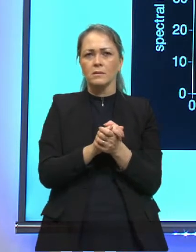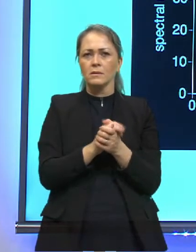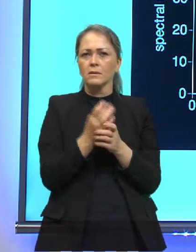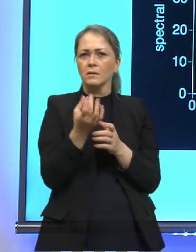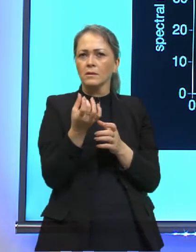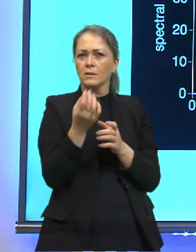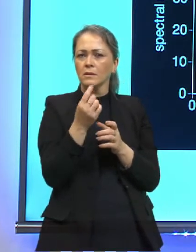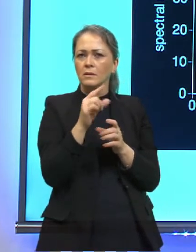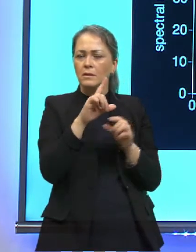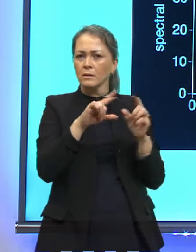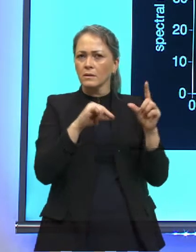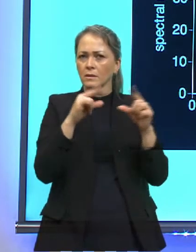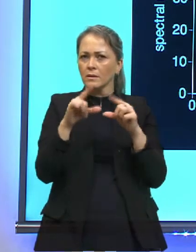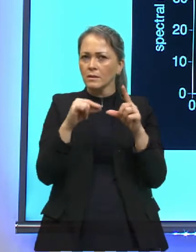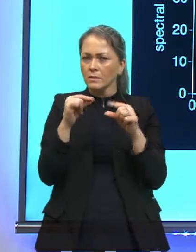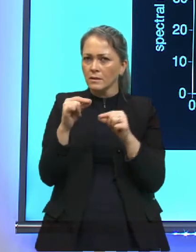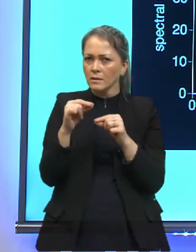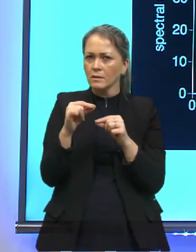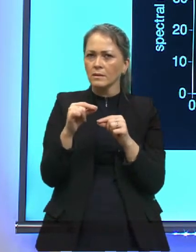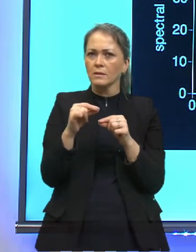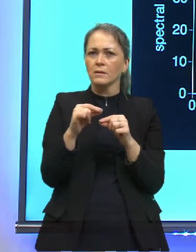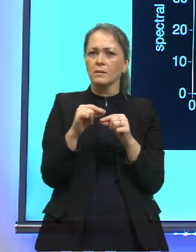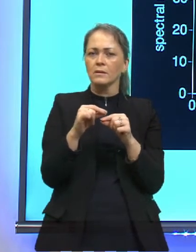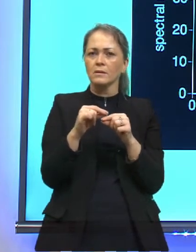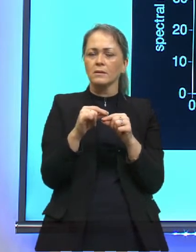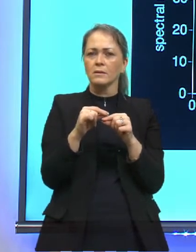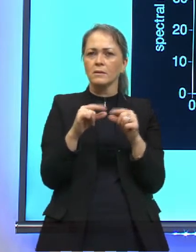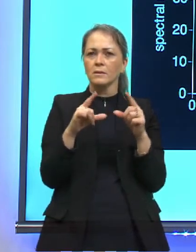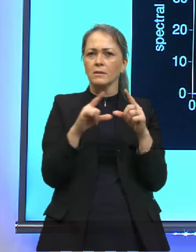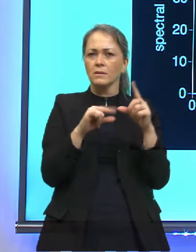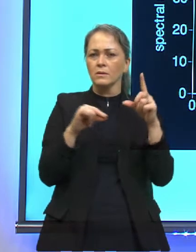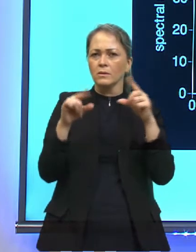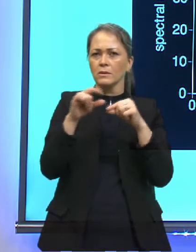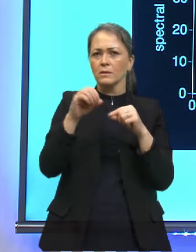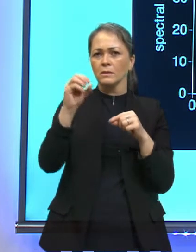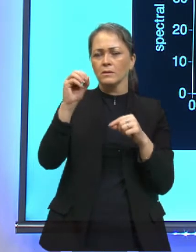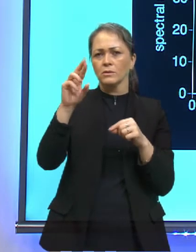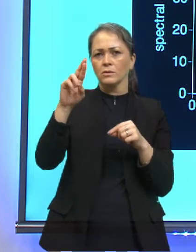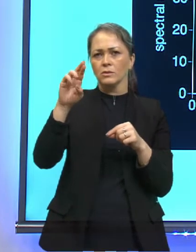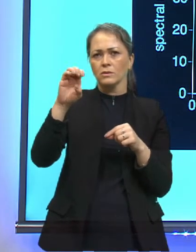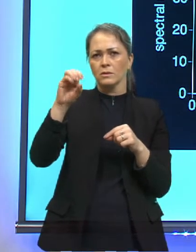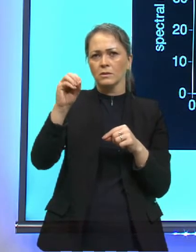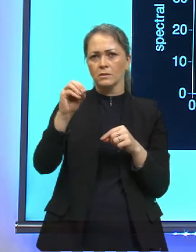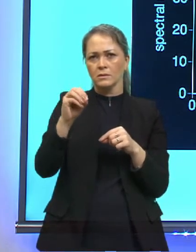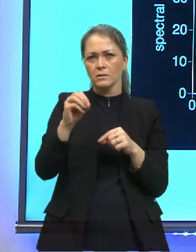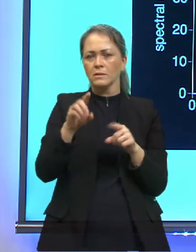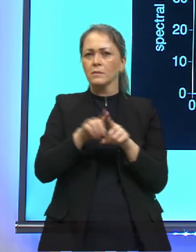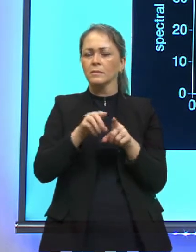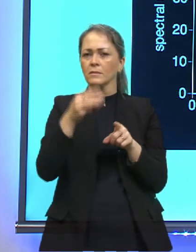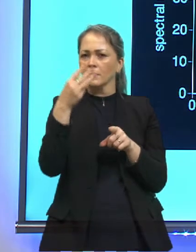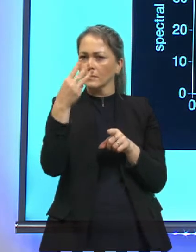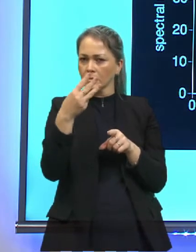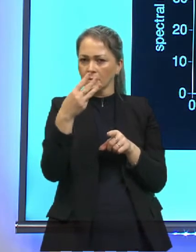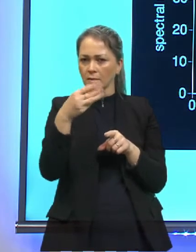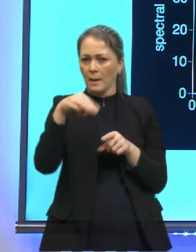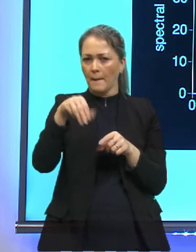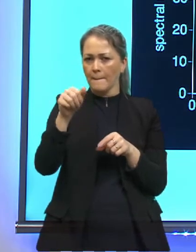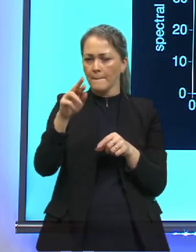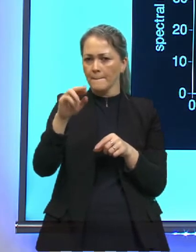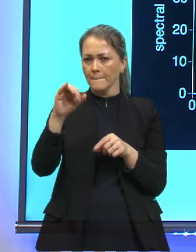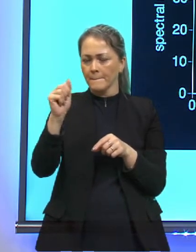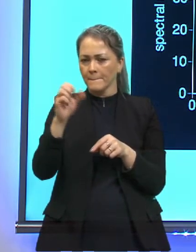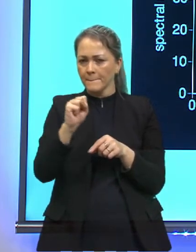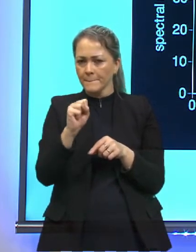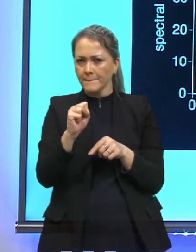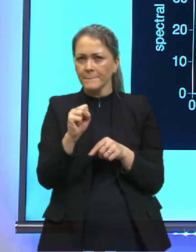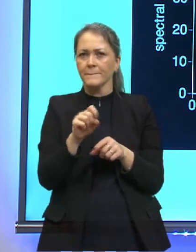são estrelas, Riegel que é da estrela da constelação de Órion, onde tem as Três Marias, certo? Riegel seria aqui